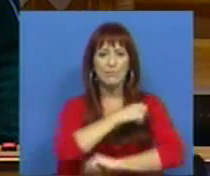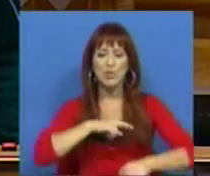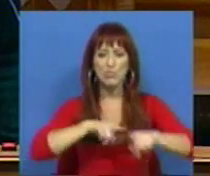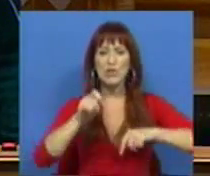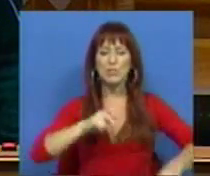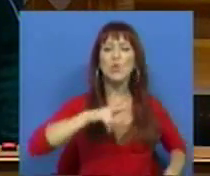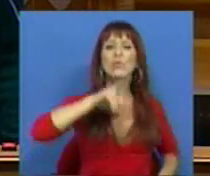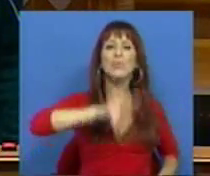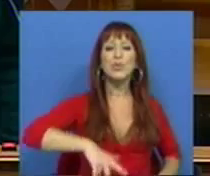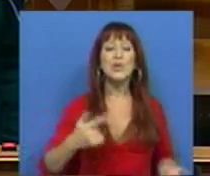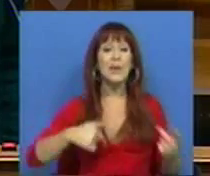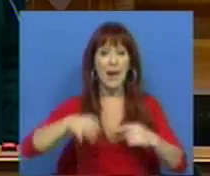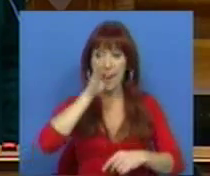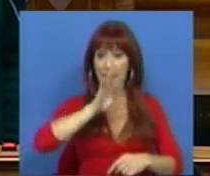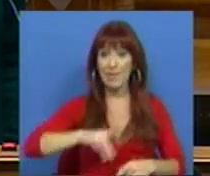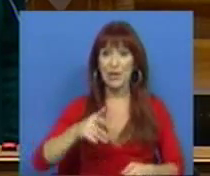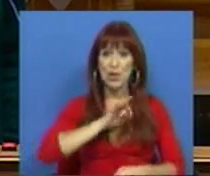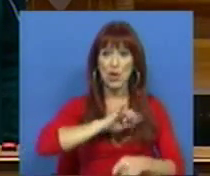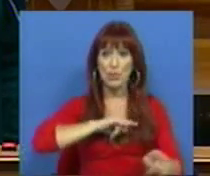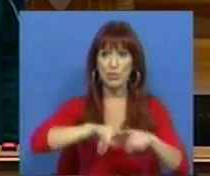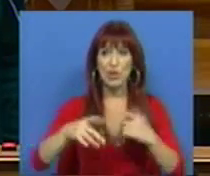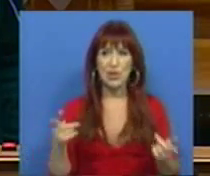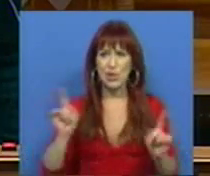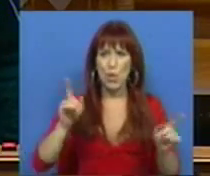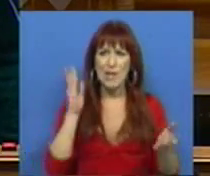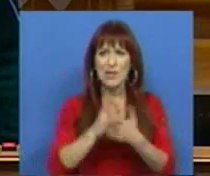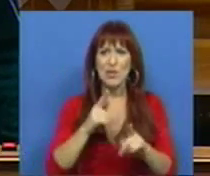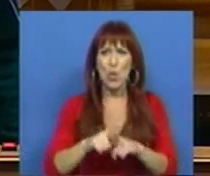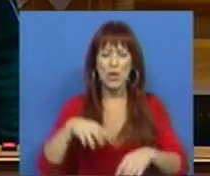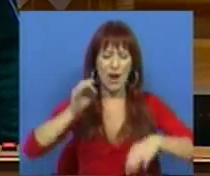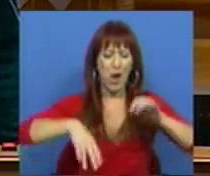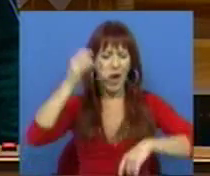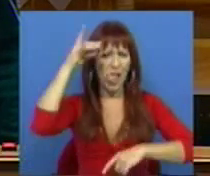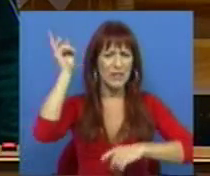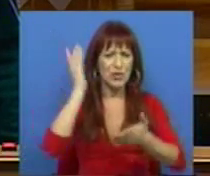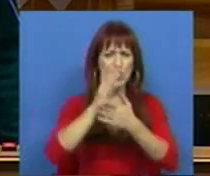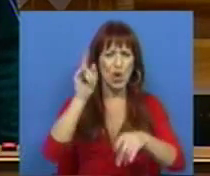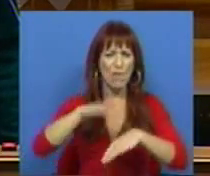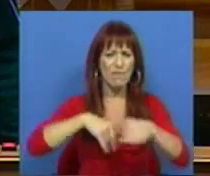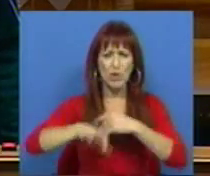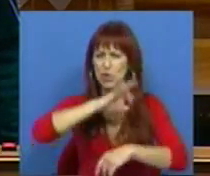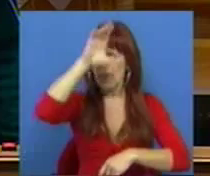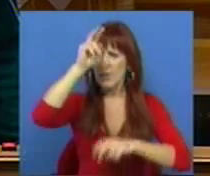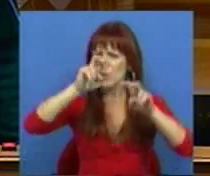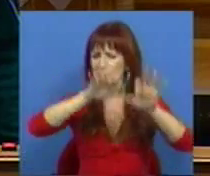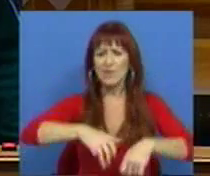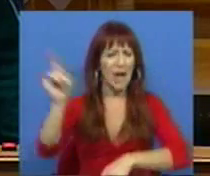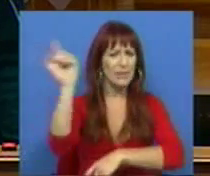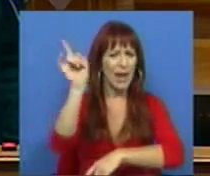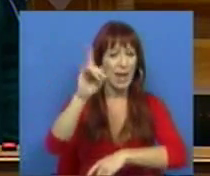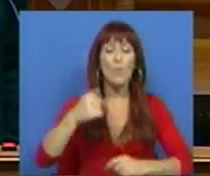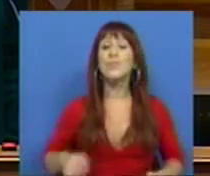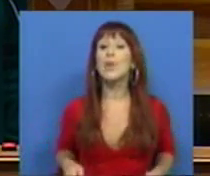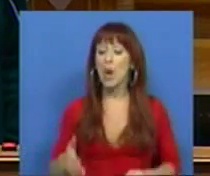política dos portugueses. Na prática, Sr. Deputado, não é apenas uma manobra de diversão feita pelo Sr. Ministro dos Assuntos Parlamentares.